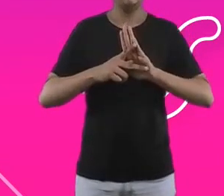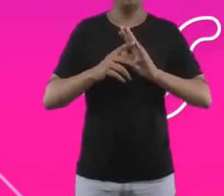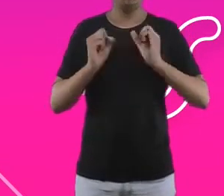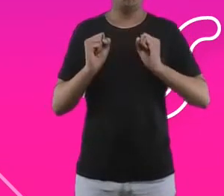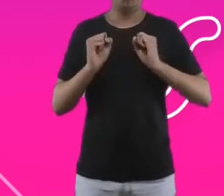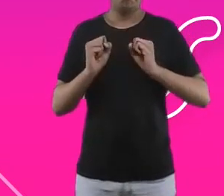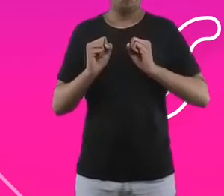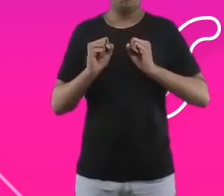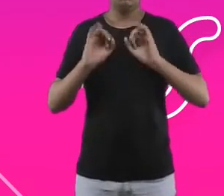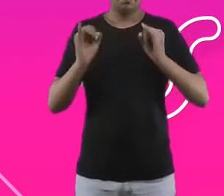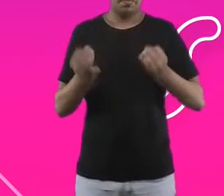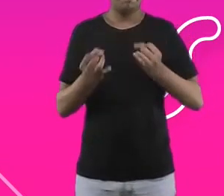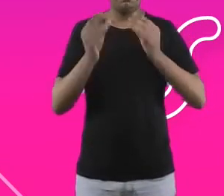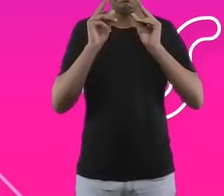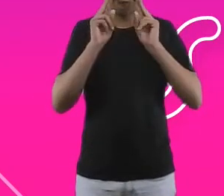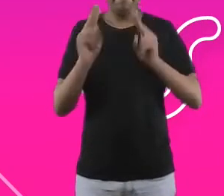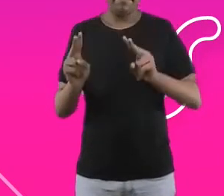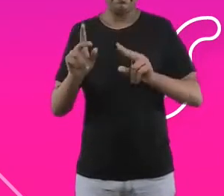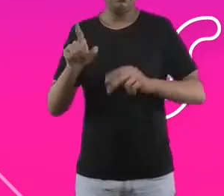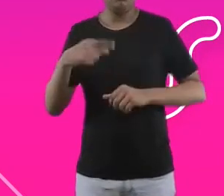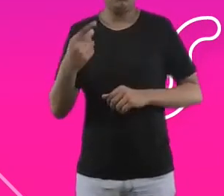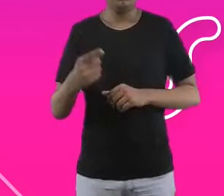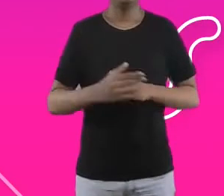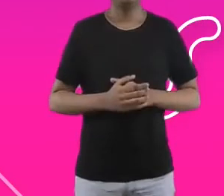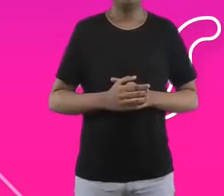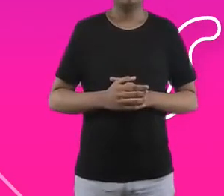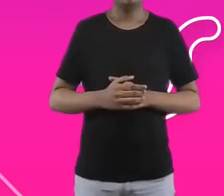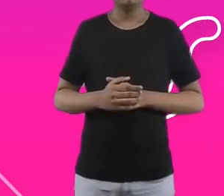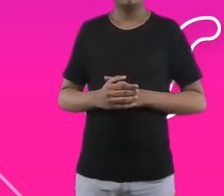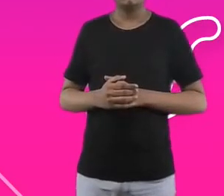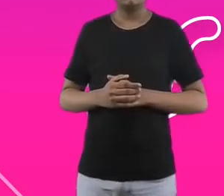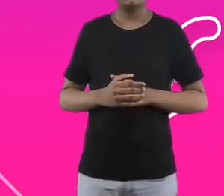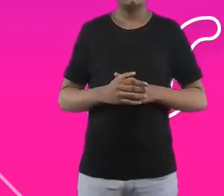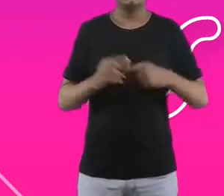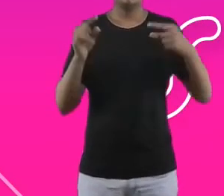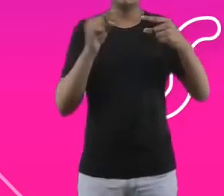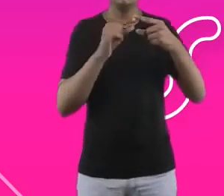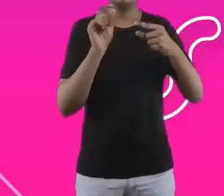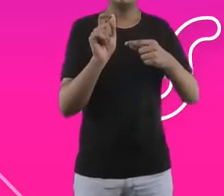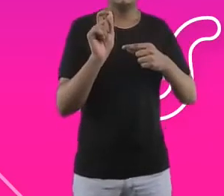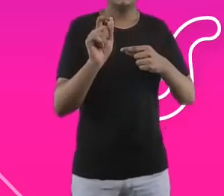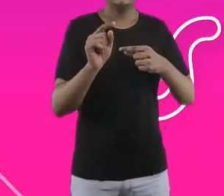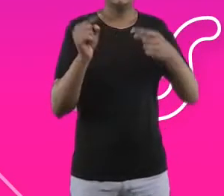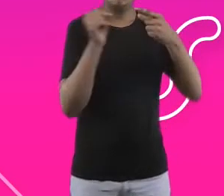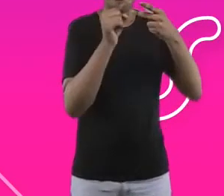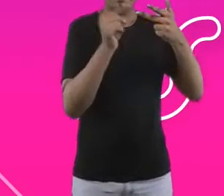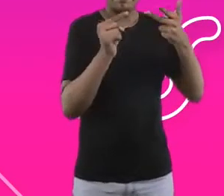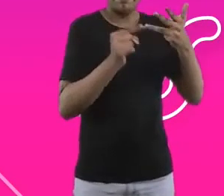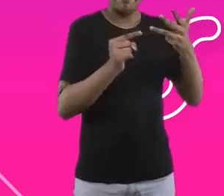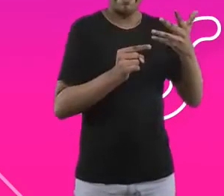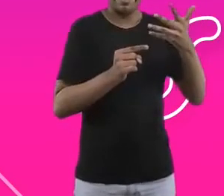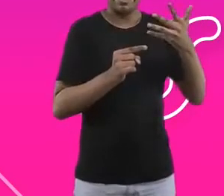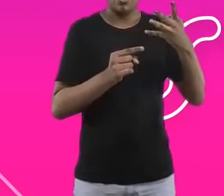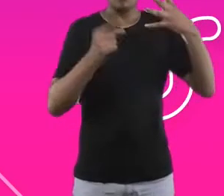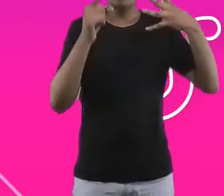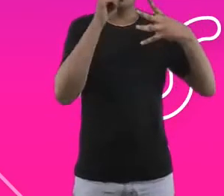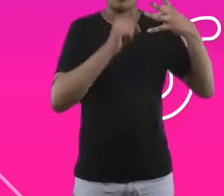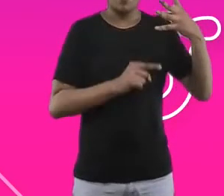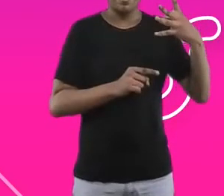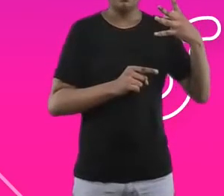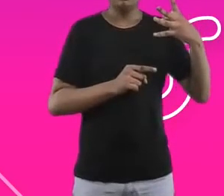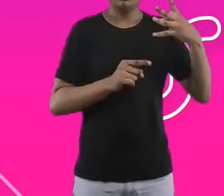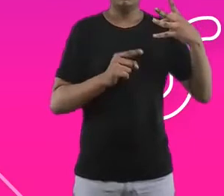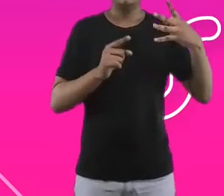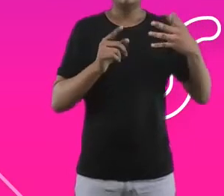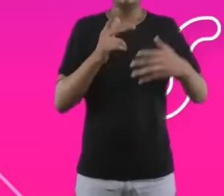queria trazer esse ponto que toca um pouco nisso, dos indicadores que o Luiz trouxe para a gente aqui, que é sobre a gente ultrapassar